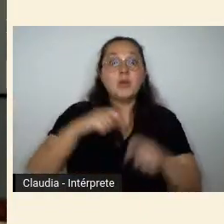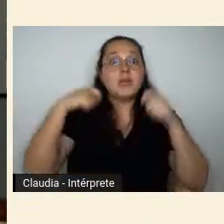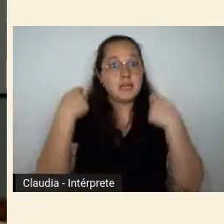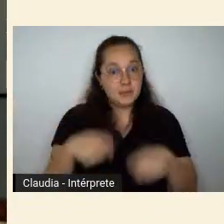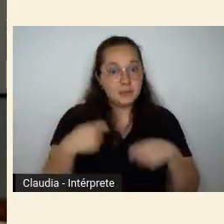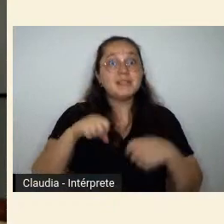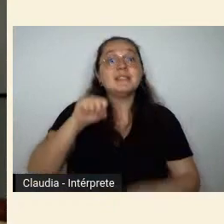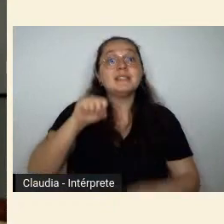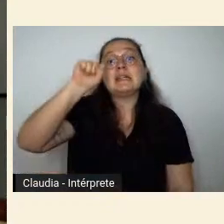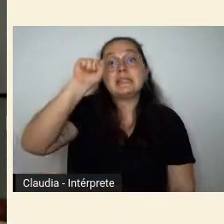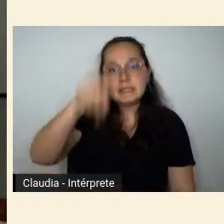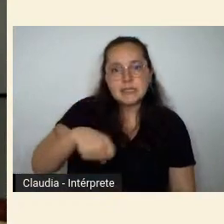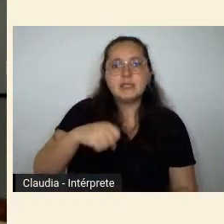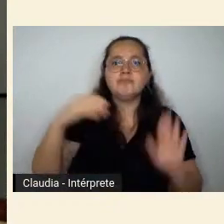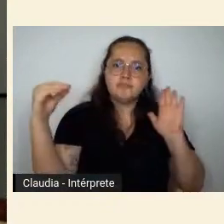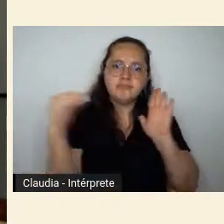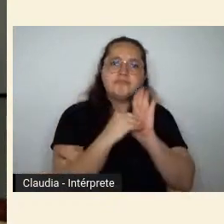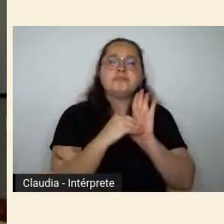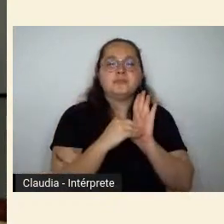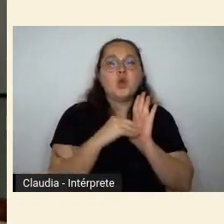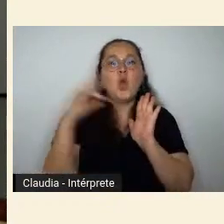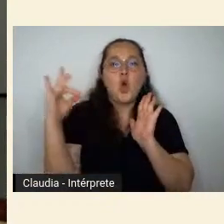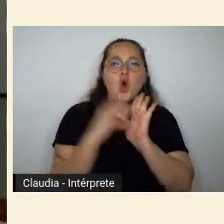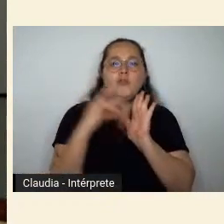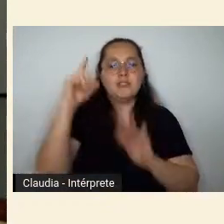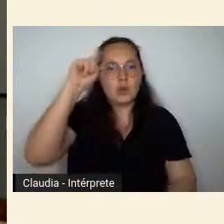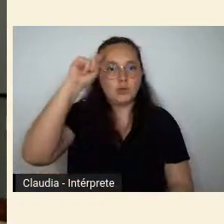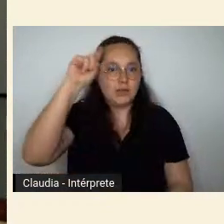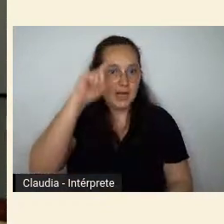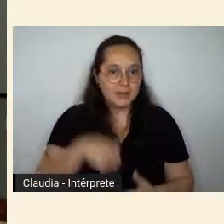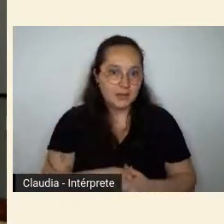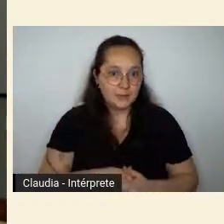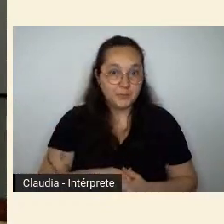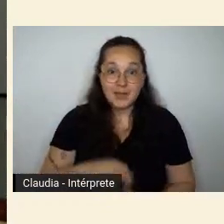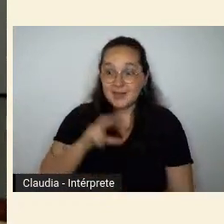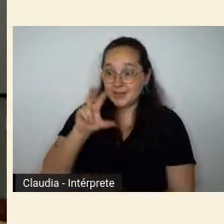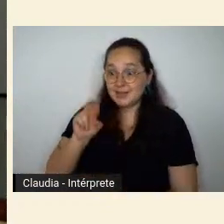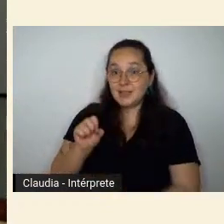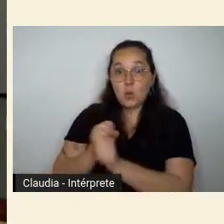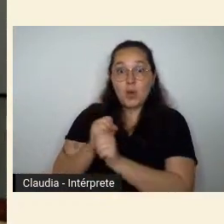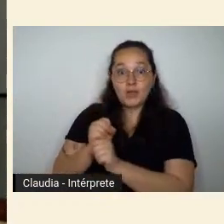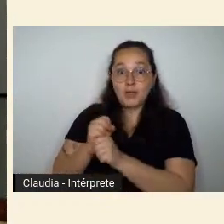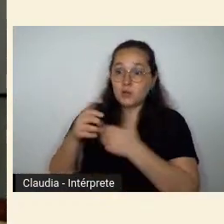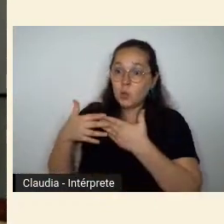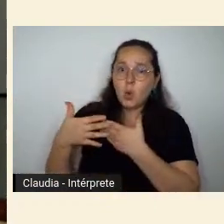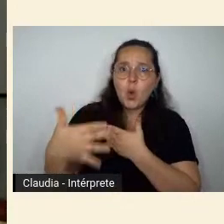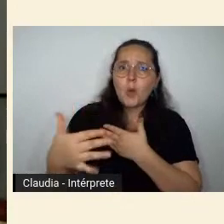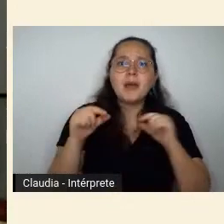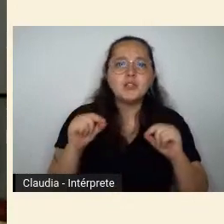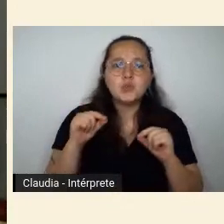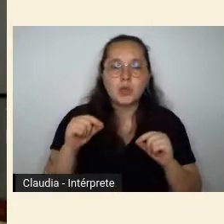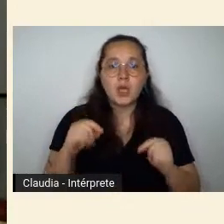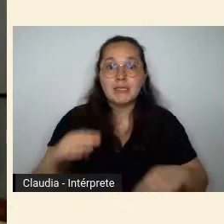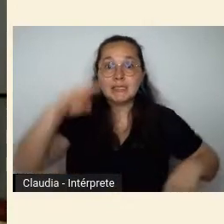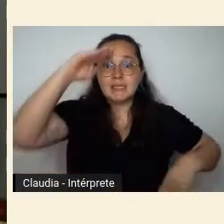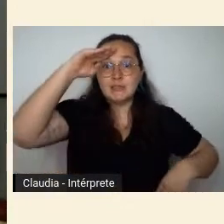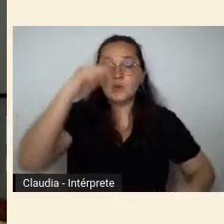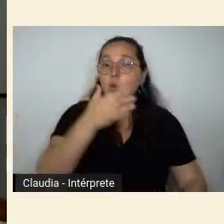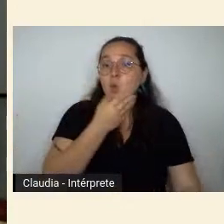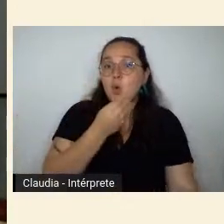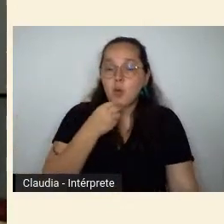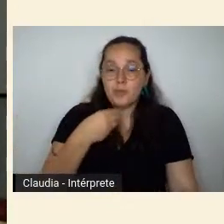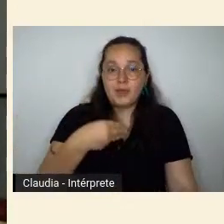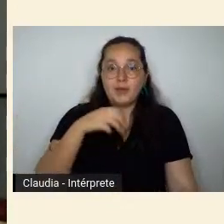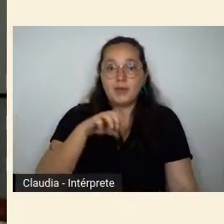oficiais brasileiras seu cinquentenário é tratado pelo governo civil militar de Médici como grande marco comemorativo com